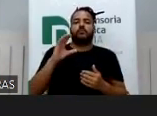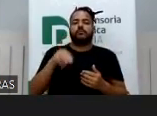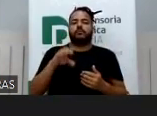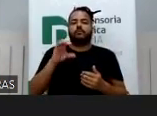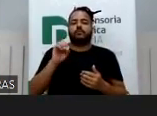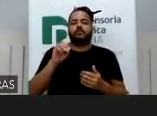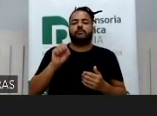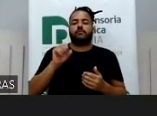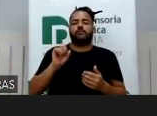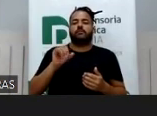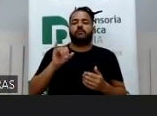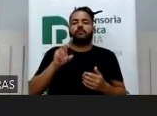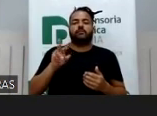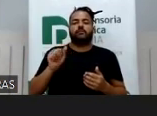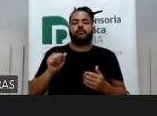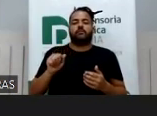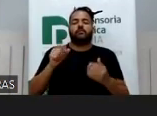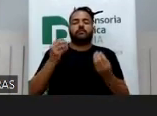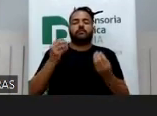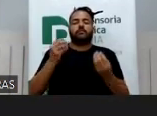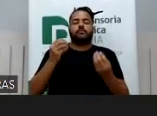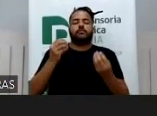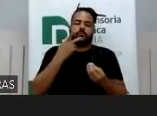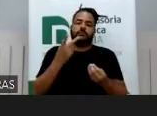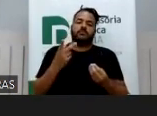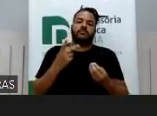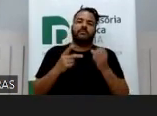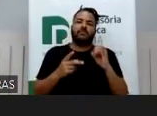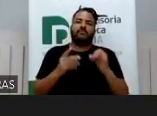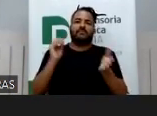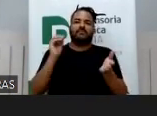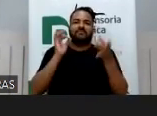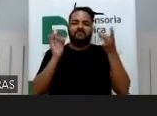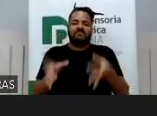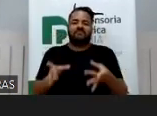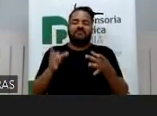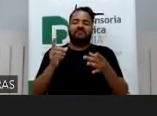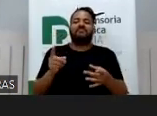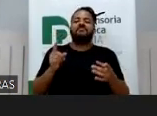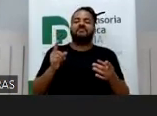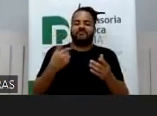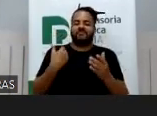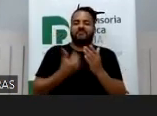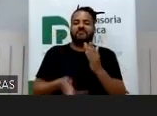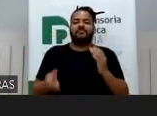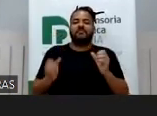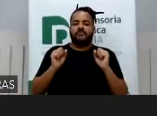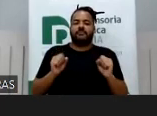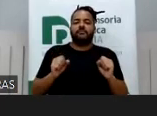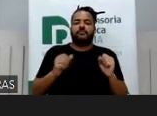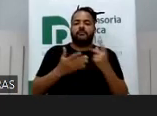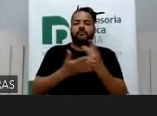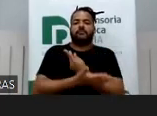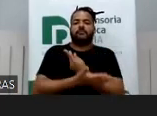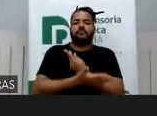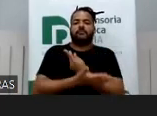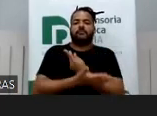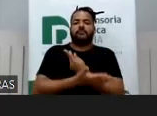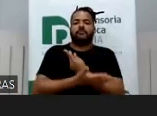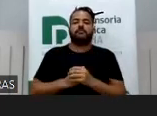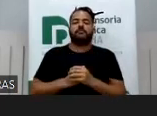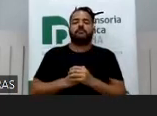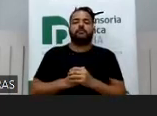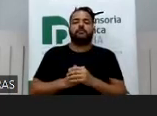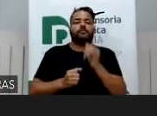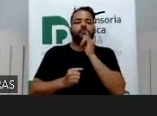dos pais na exposição. O abandono digital é omissão, né? Ele configuraria a quebra do dever de fiscalização e de cuidado que